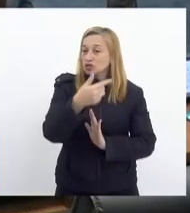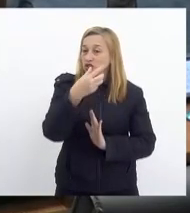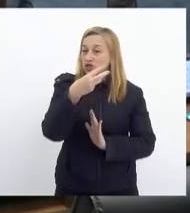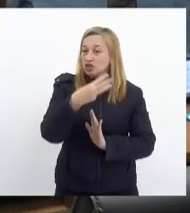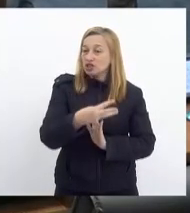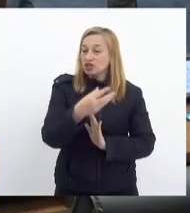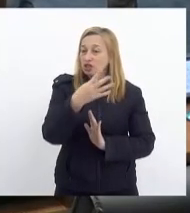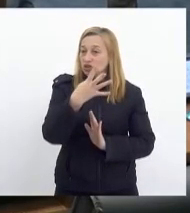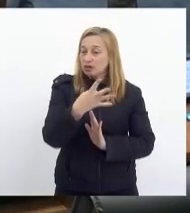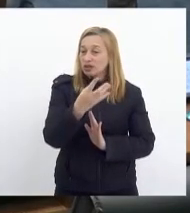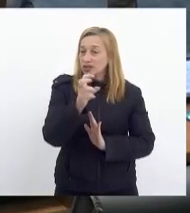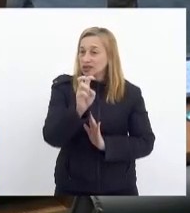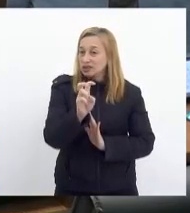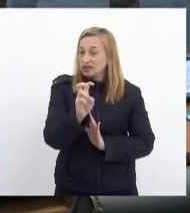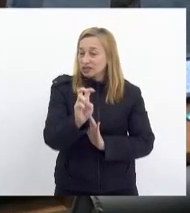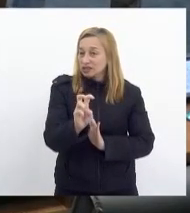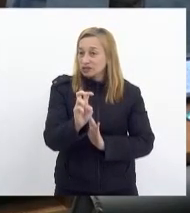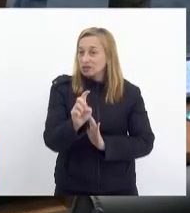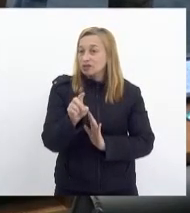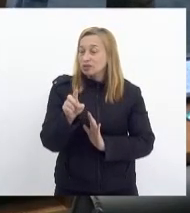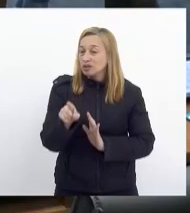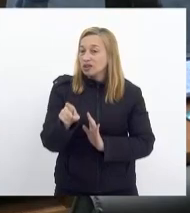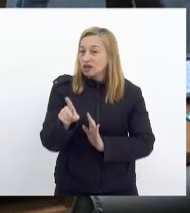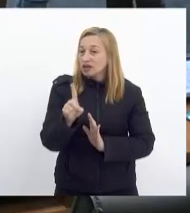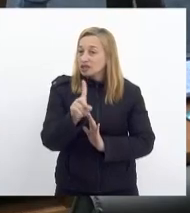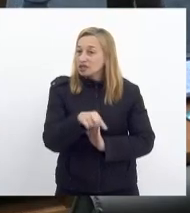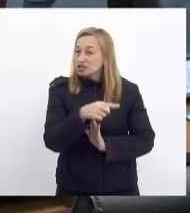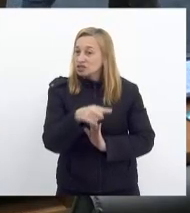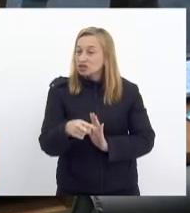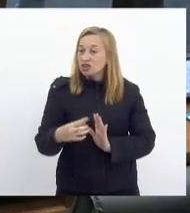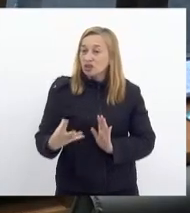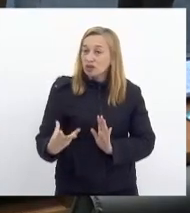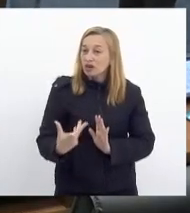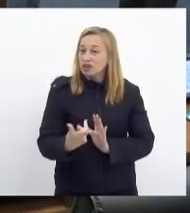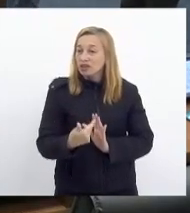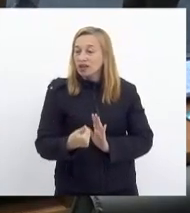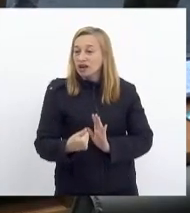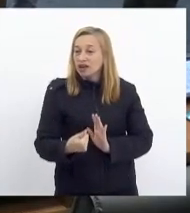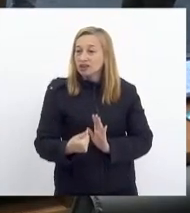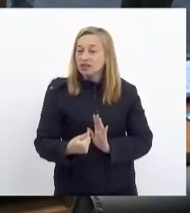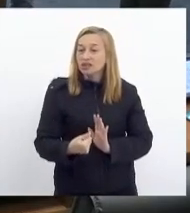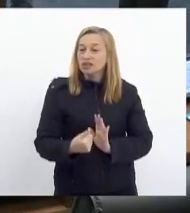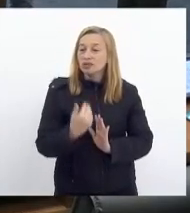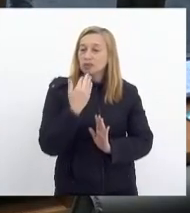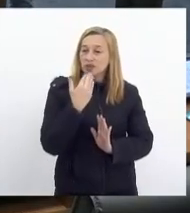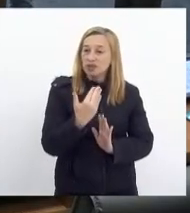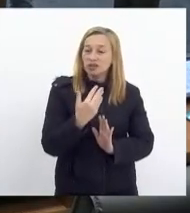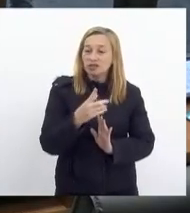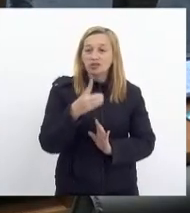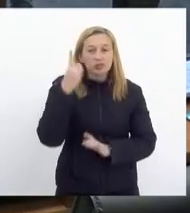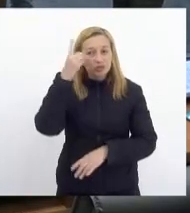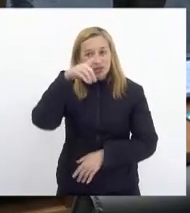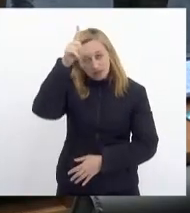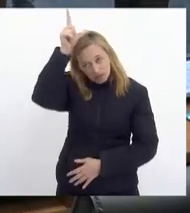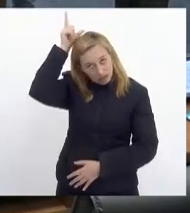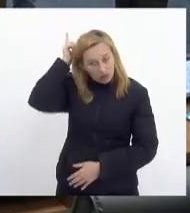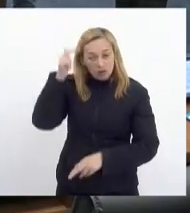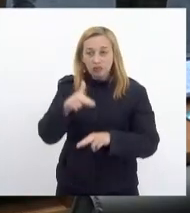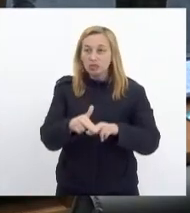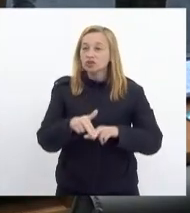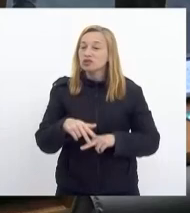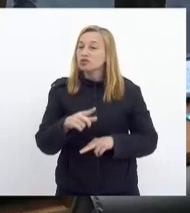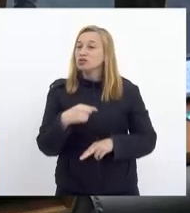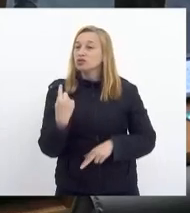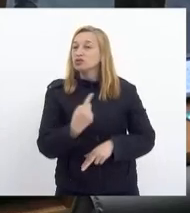5, porque elas retiram a eficácia da proposição feita pelo deputado Luiz Paulo. Então, por isso, nós